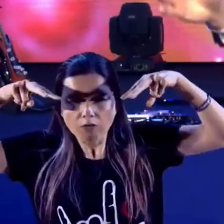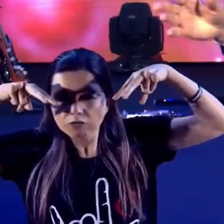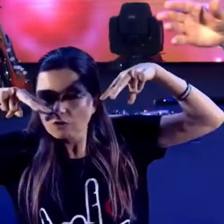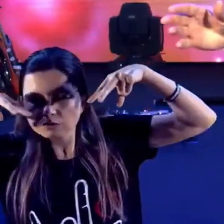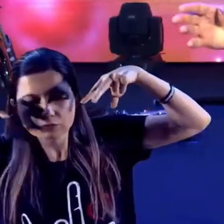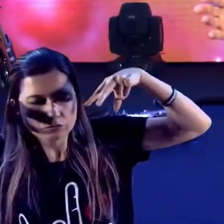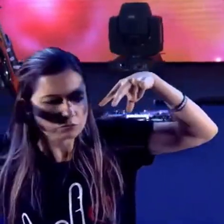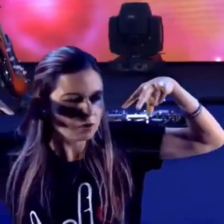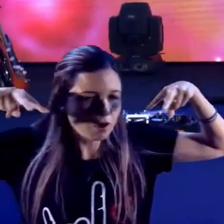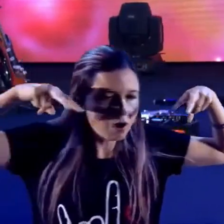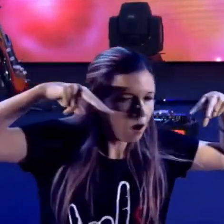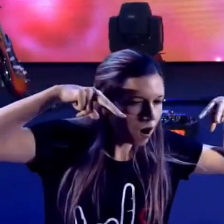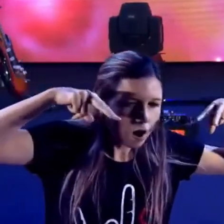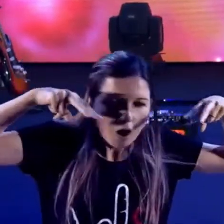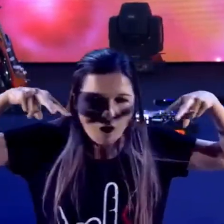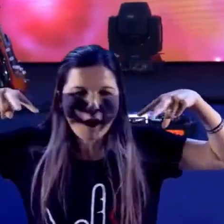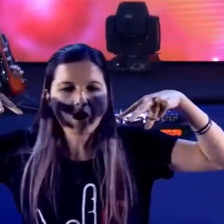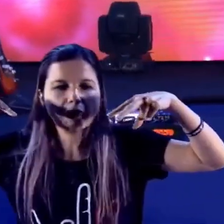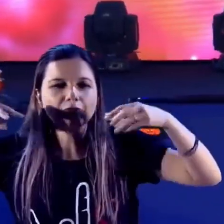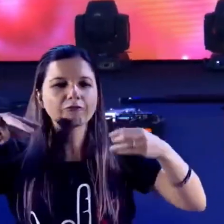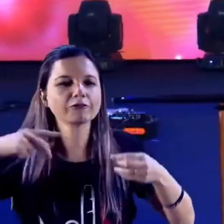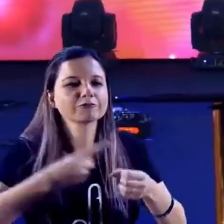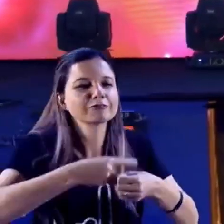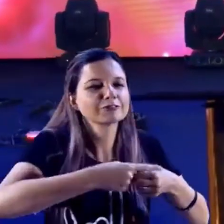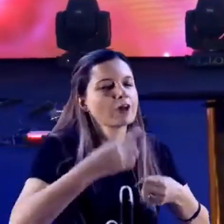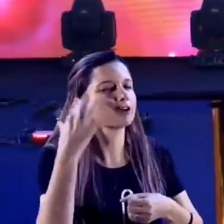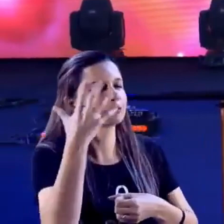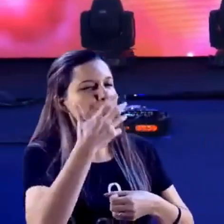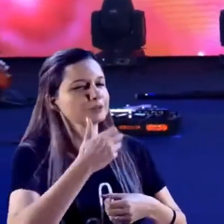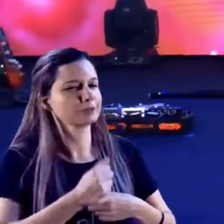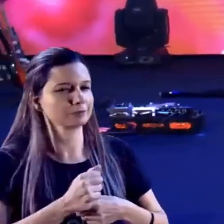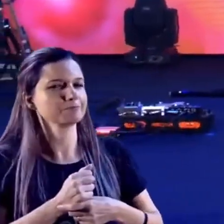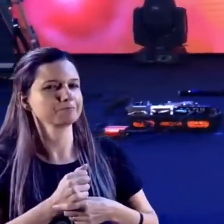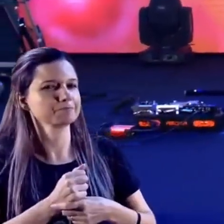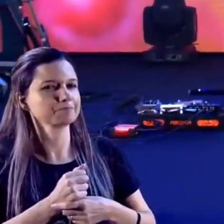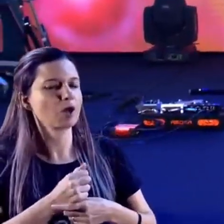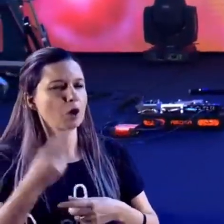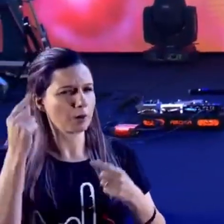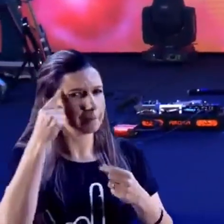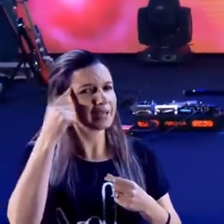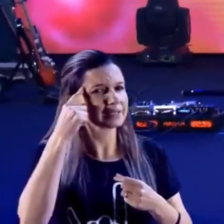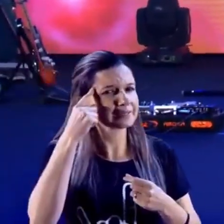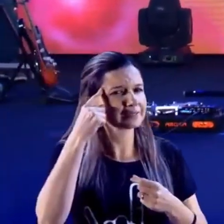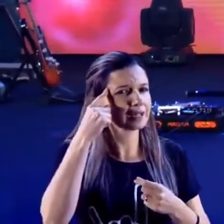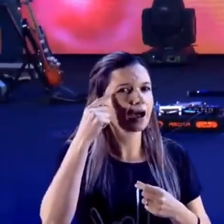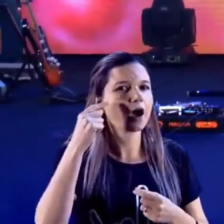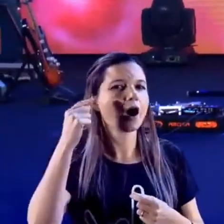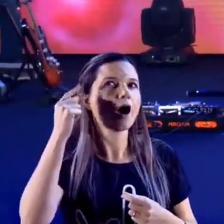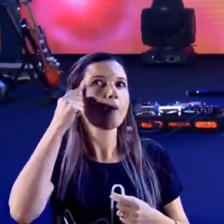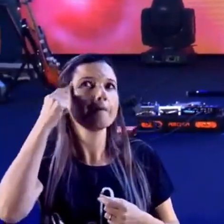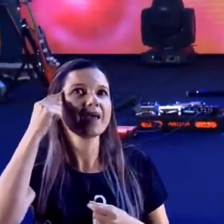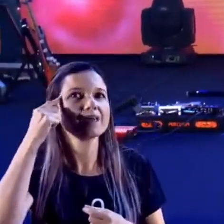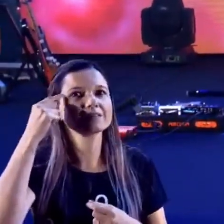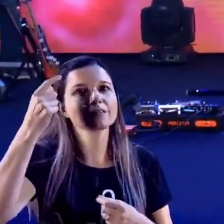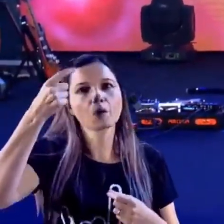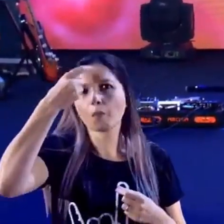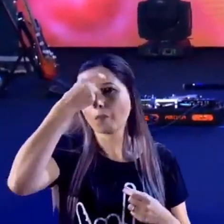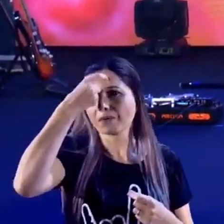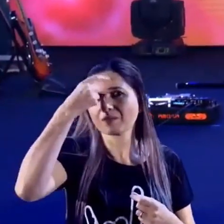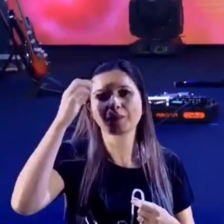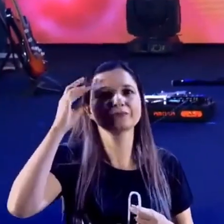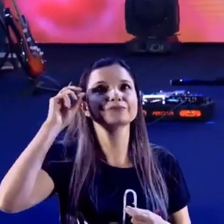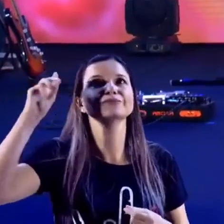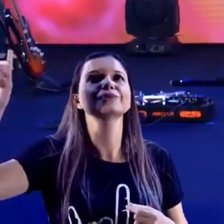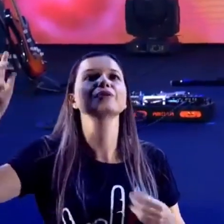tem fim. Esse é o comparativo que Deus está fazendo para a gente ter uma noção de como são os pensamentos de Deus.